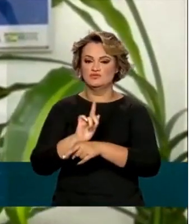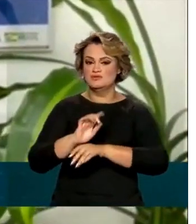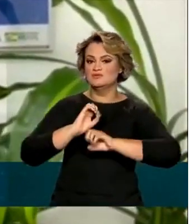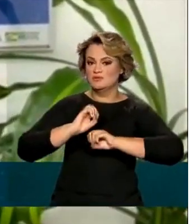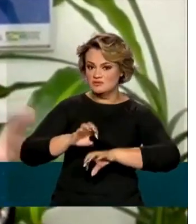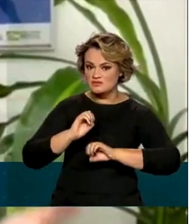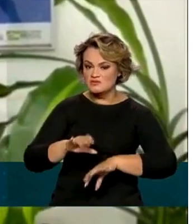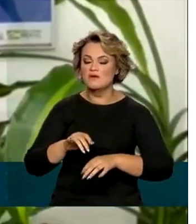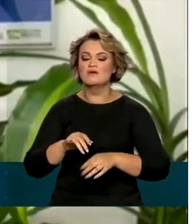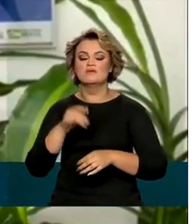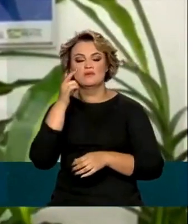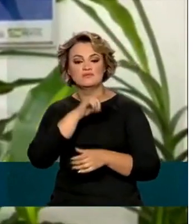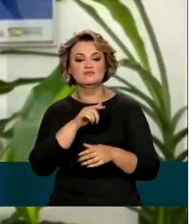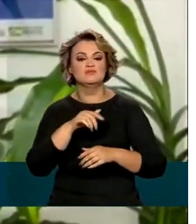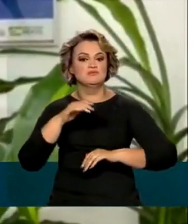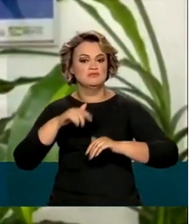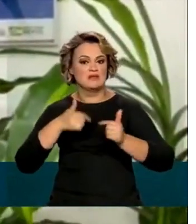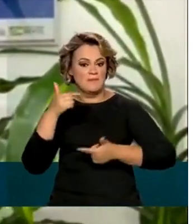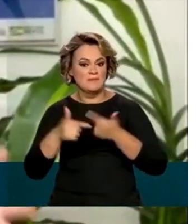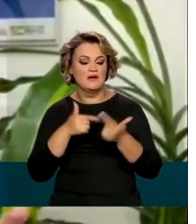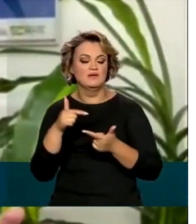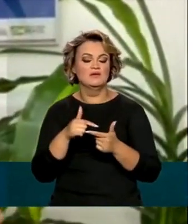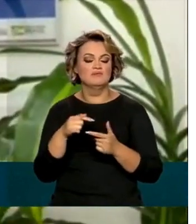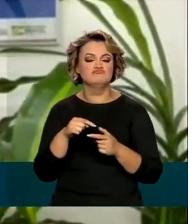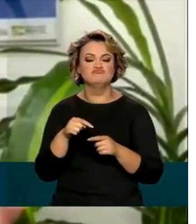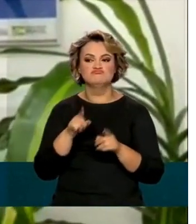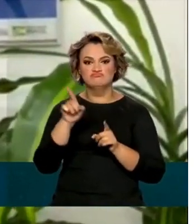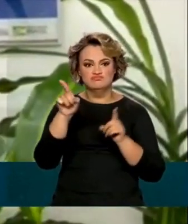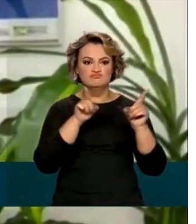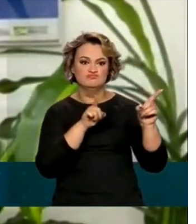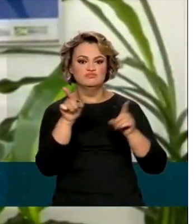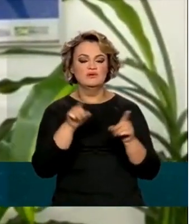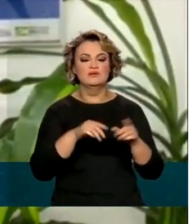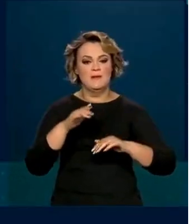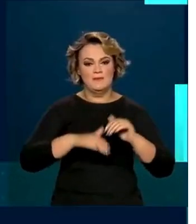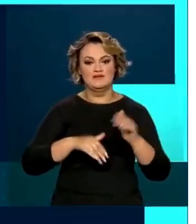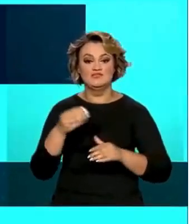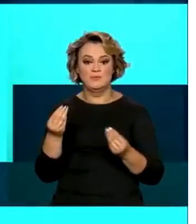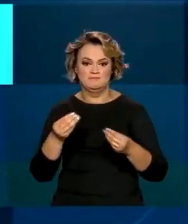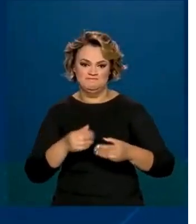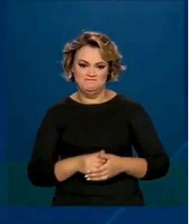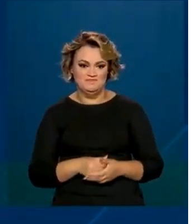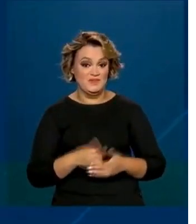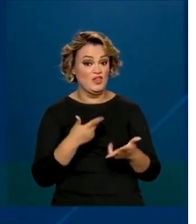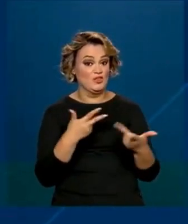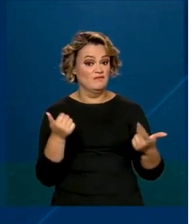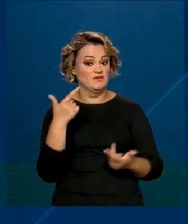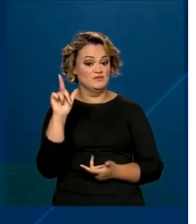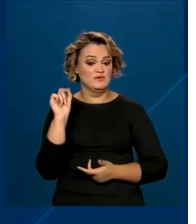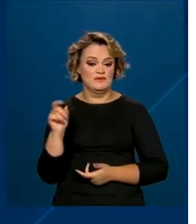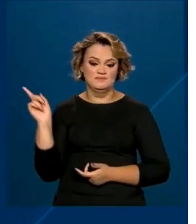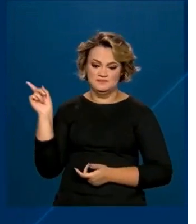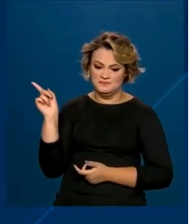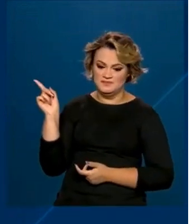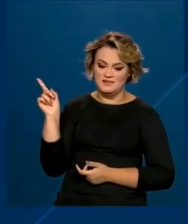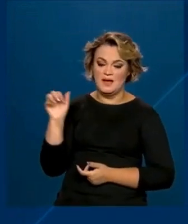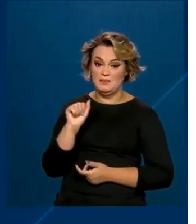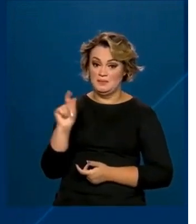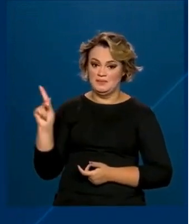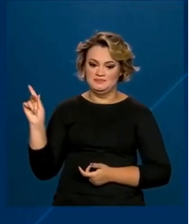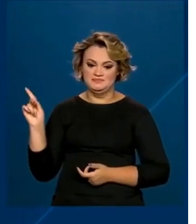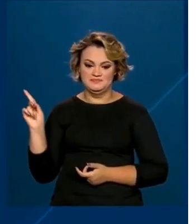educacional e para a efetivação dos trabalhos nas pontas, que é onde as coisas acontecem. Outra novidade é o aplicativo